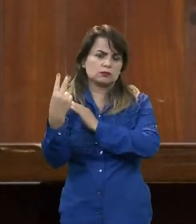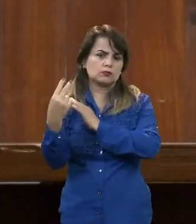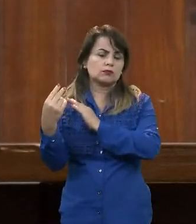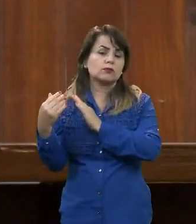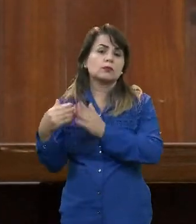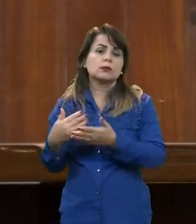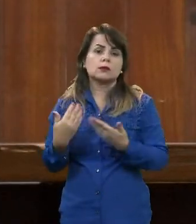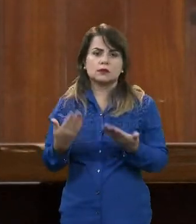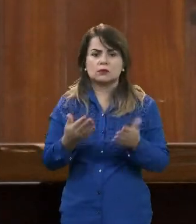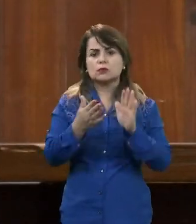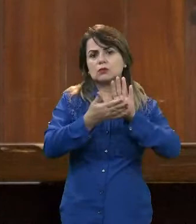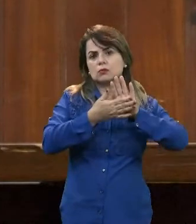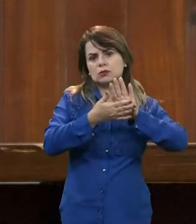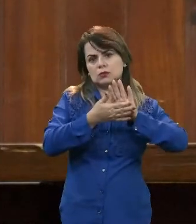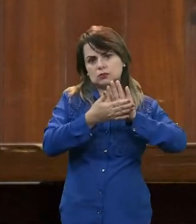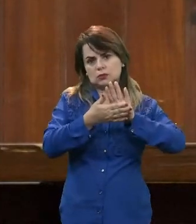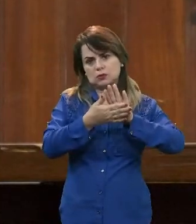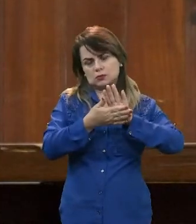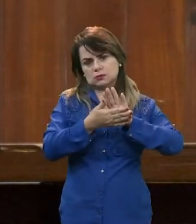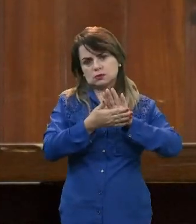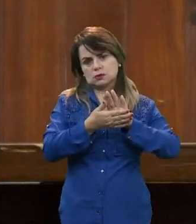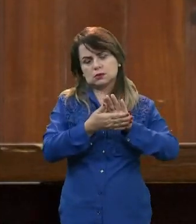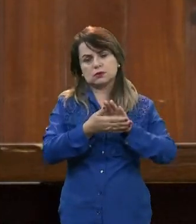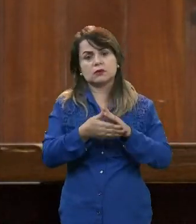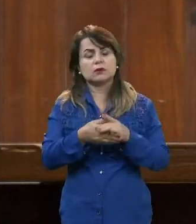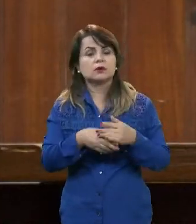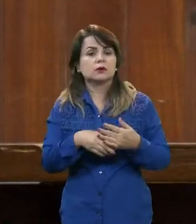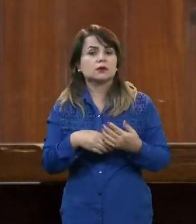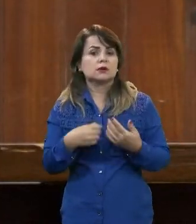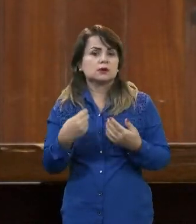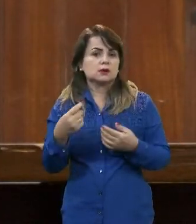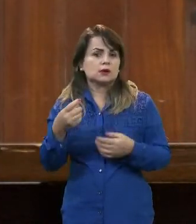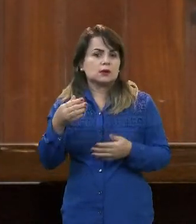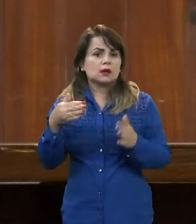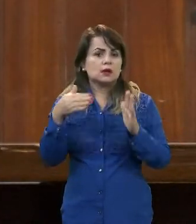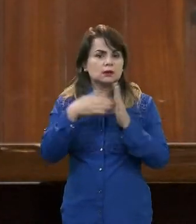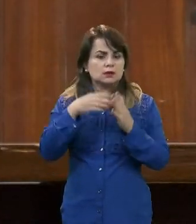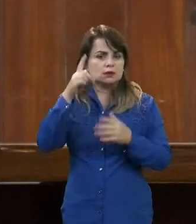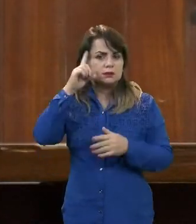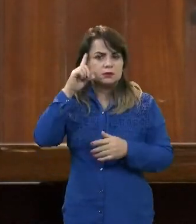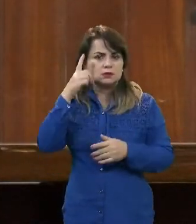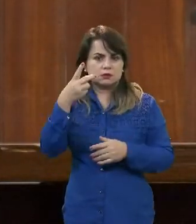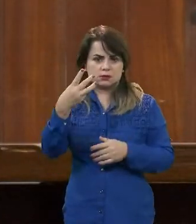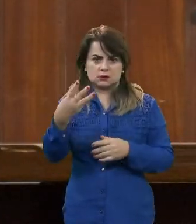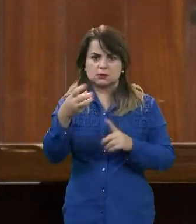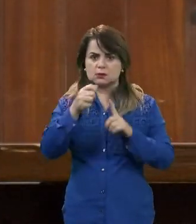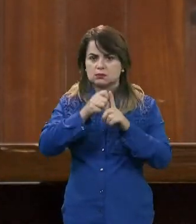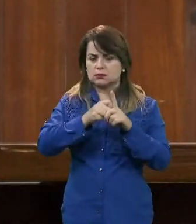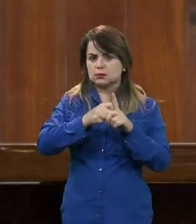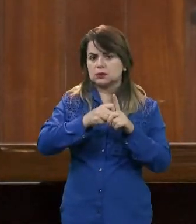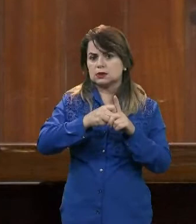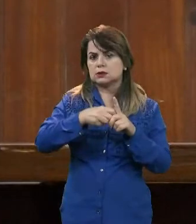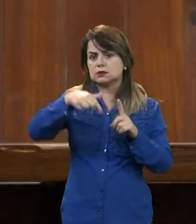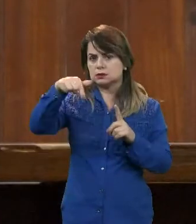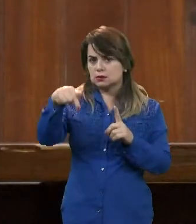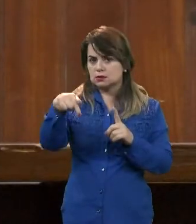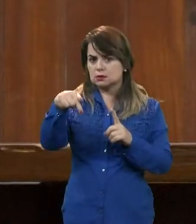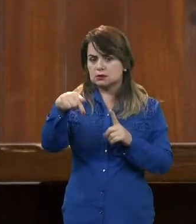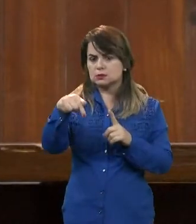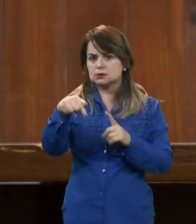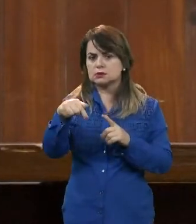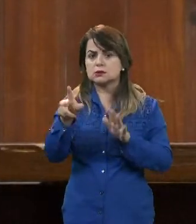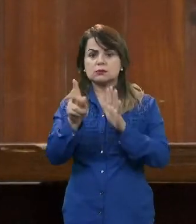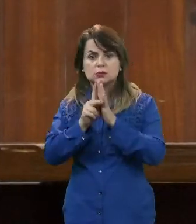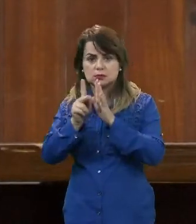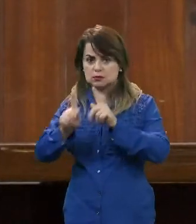seria uma proposta válida até o dia 3 do 7 para aqueles servidores, como eu disse, que já possuem contratos